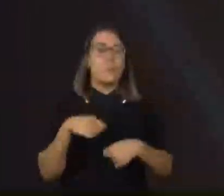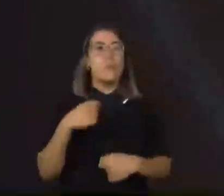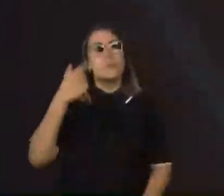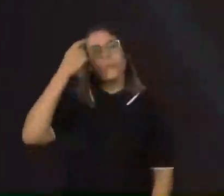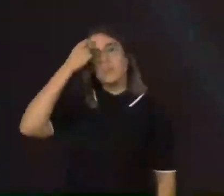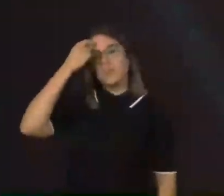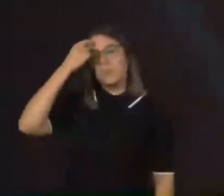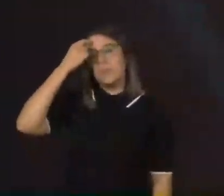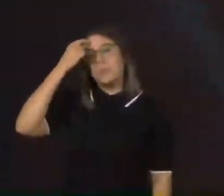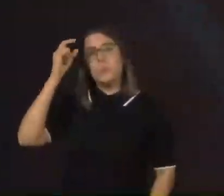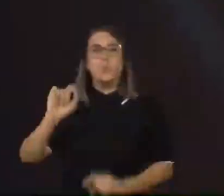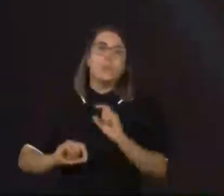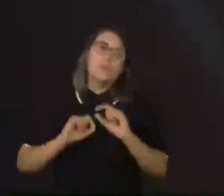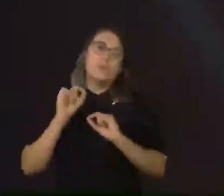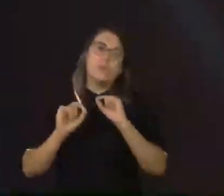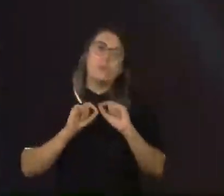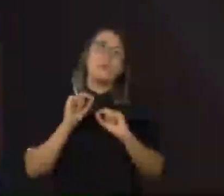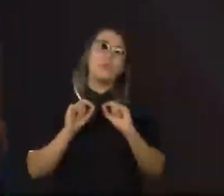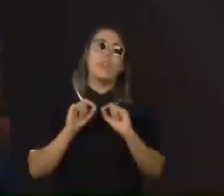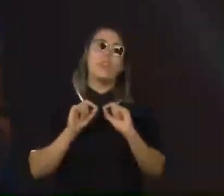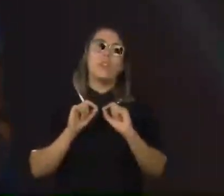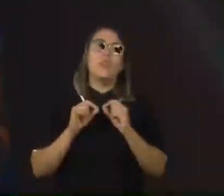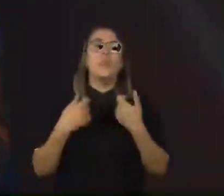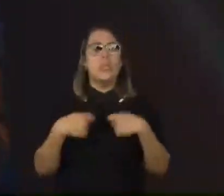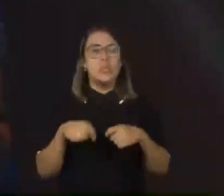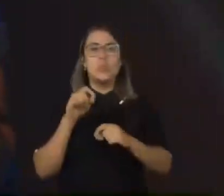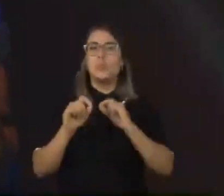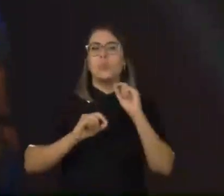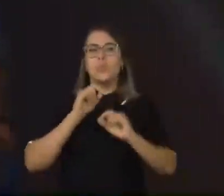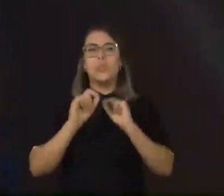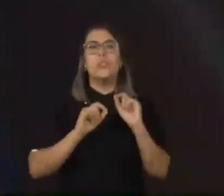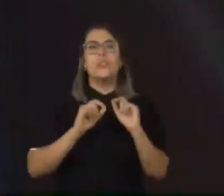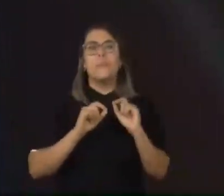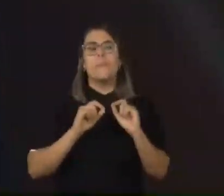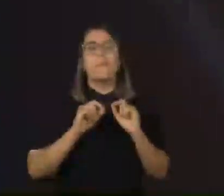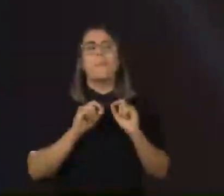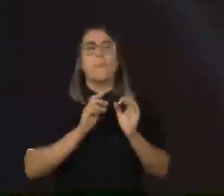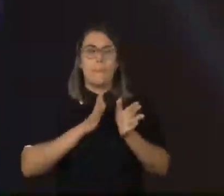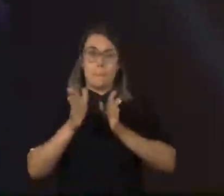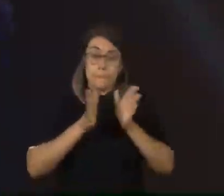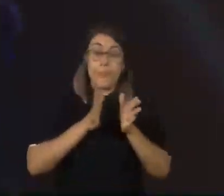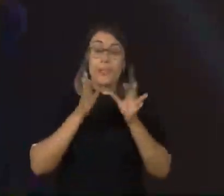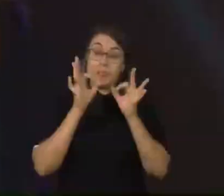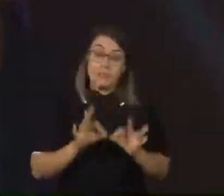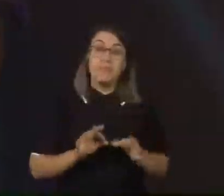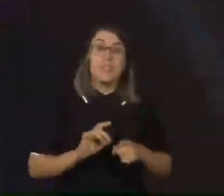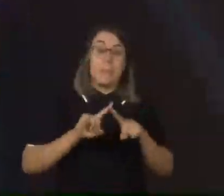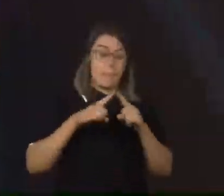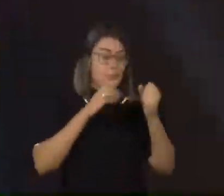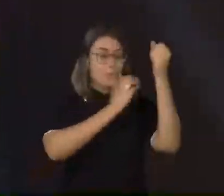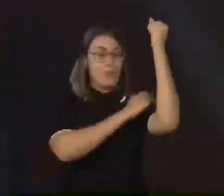as especificidades, os apoios necessários, a acessibilidade necessária, mas o